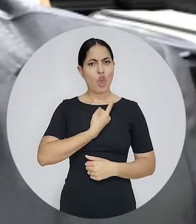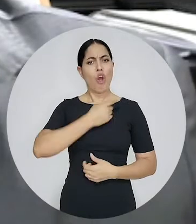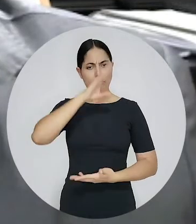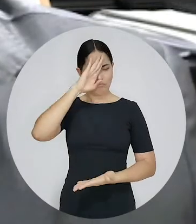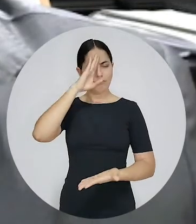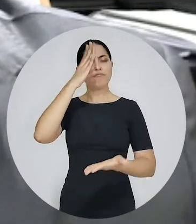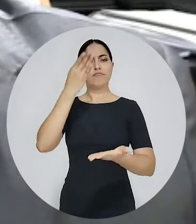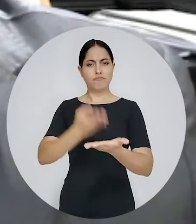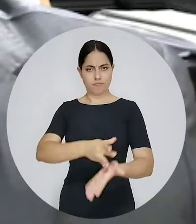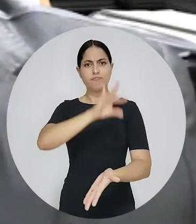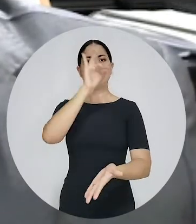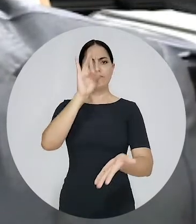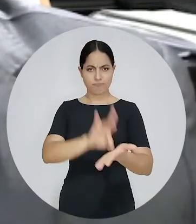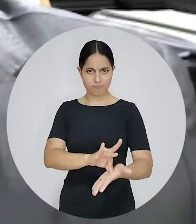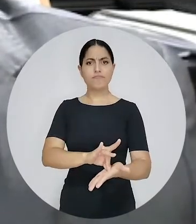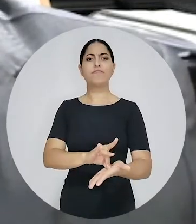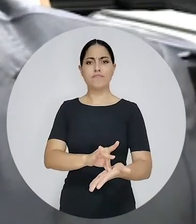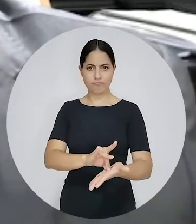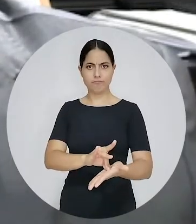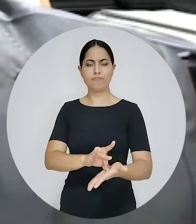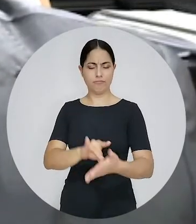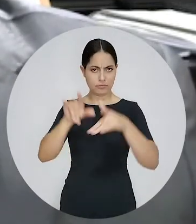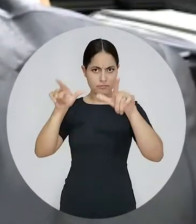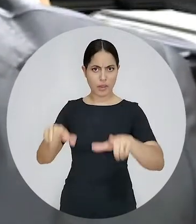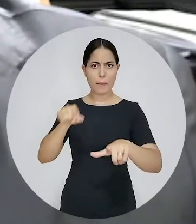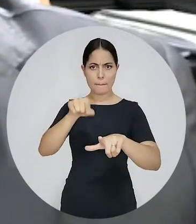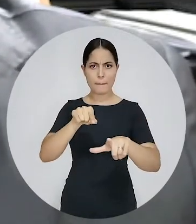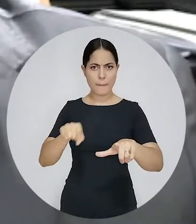confiança no sistema eletrônico de votação,